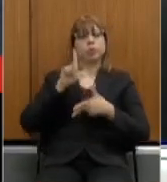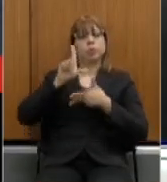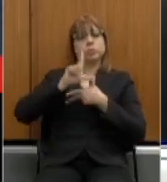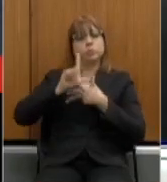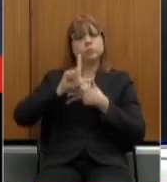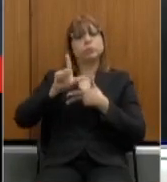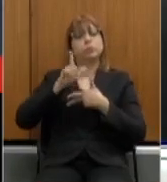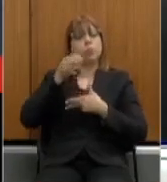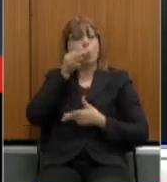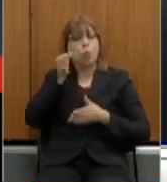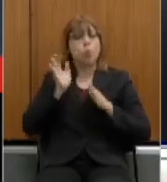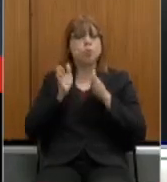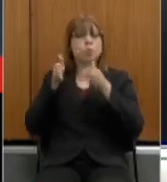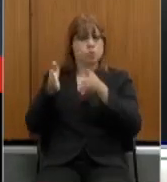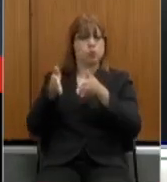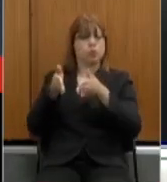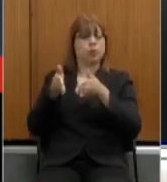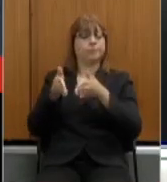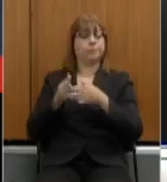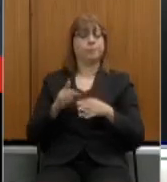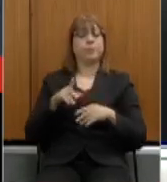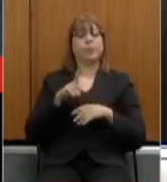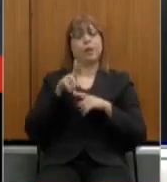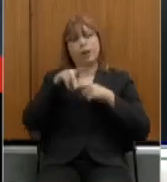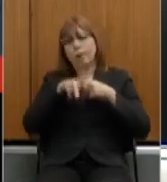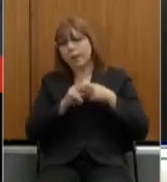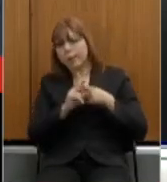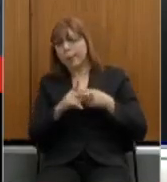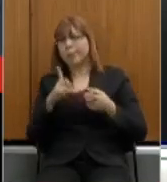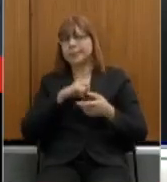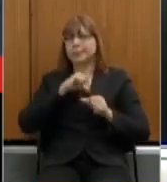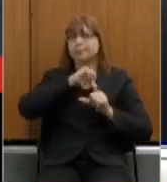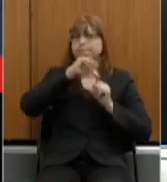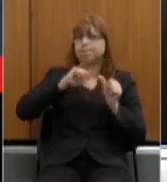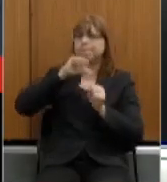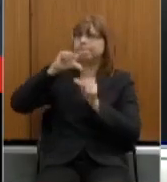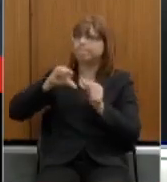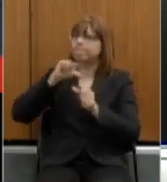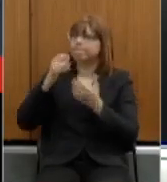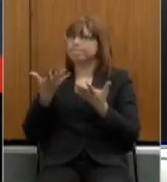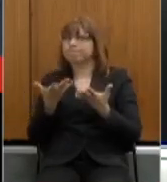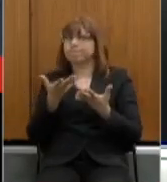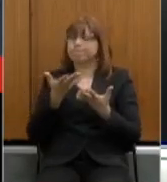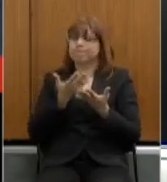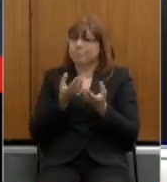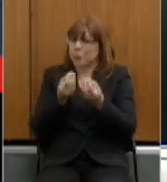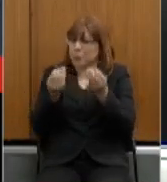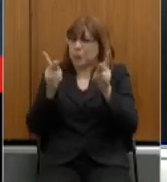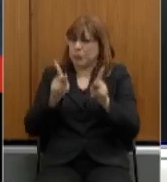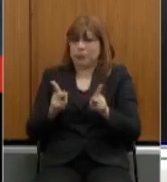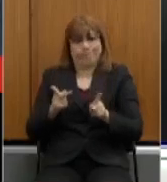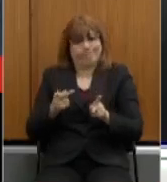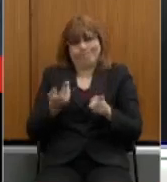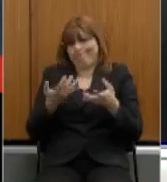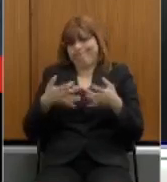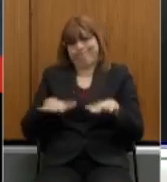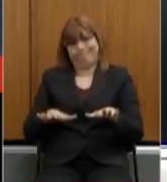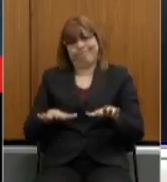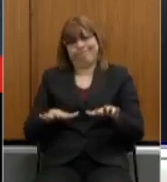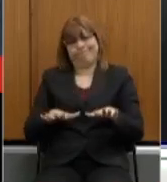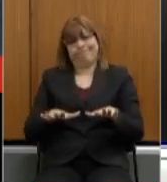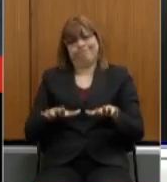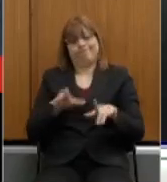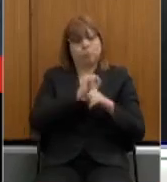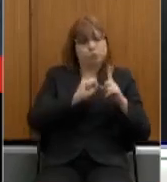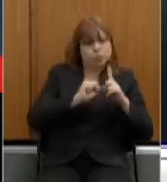As reformas trazem consigo mudanças que, para muitos, podem serem desejadas. A sociedade e Estado